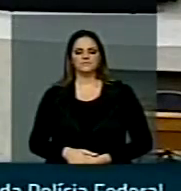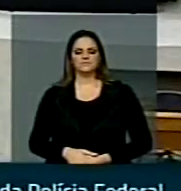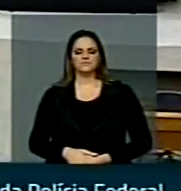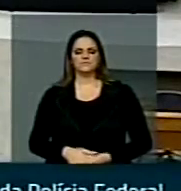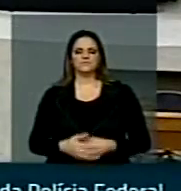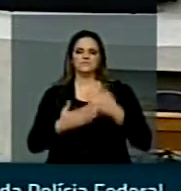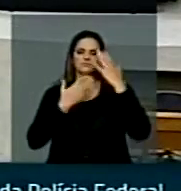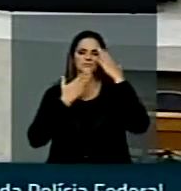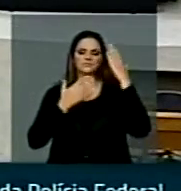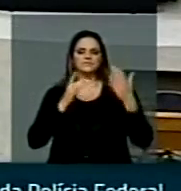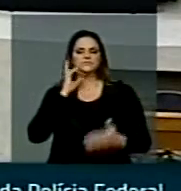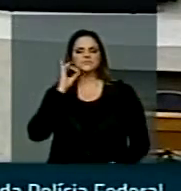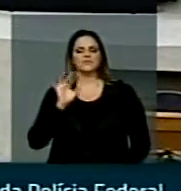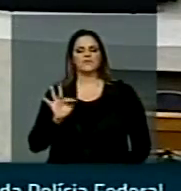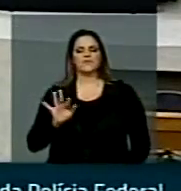Agradecendo ao deputado Fábio Tradi, convido.